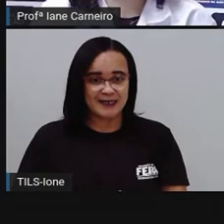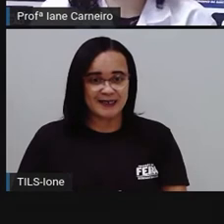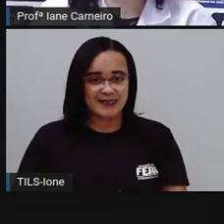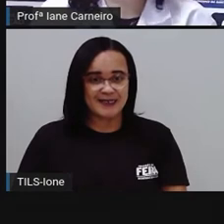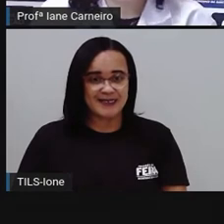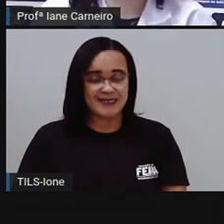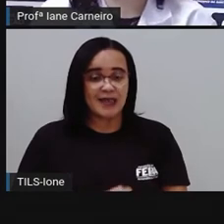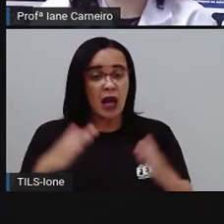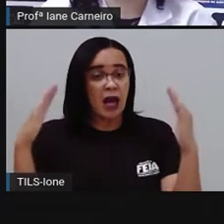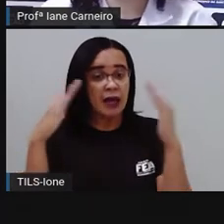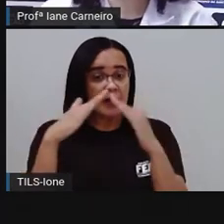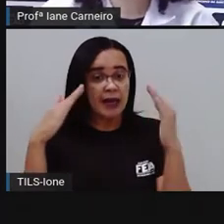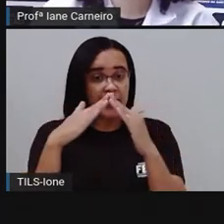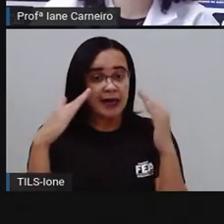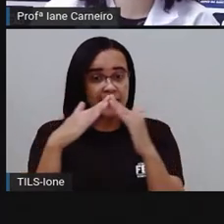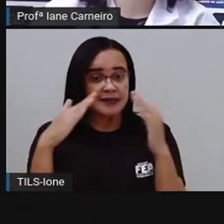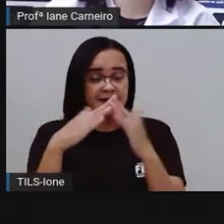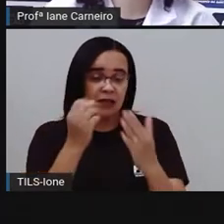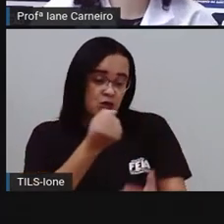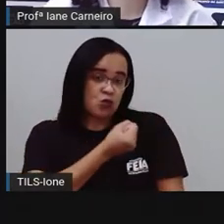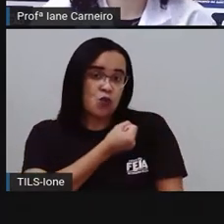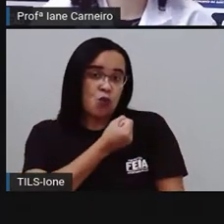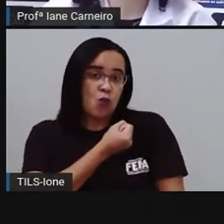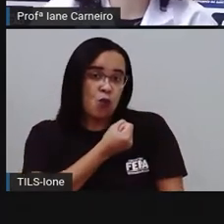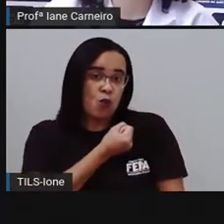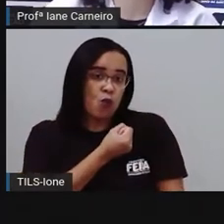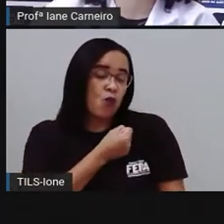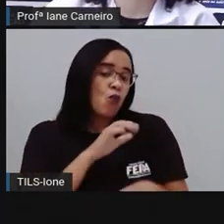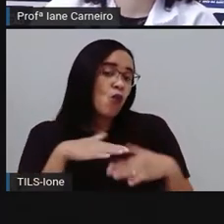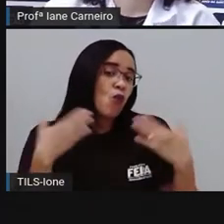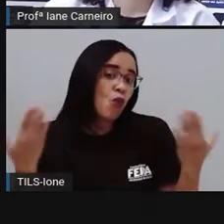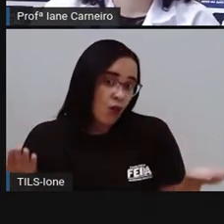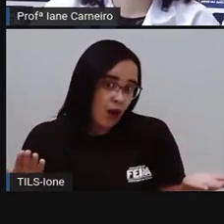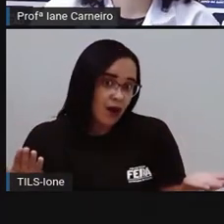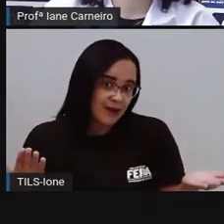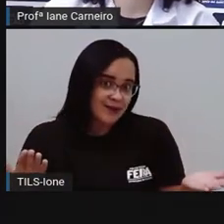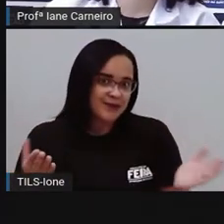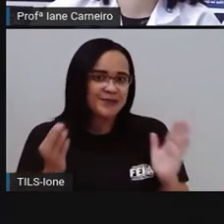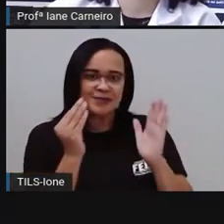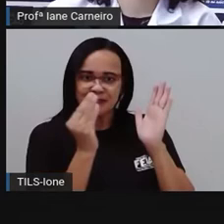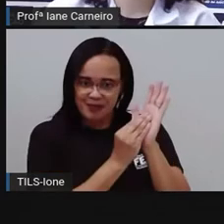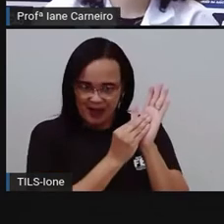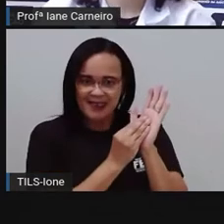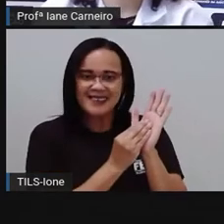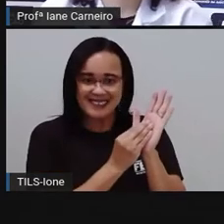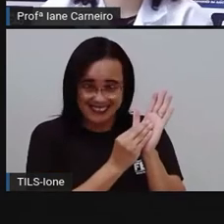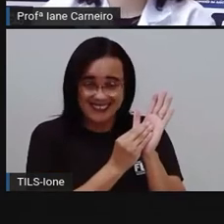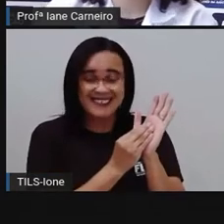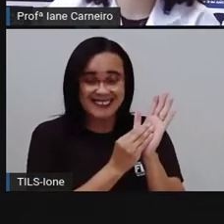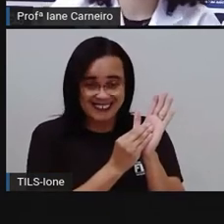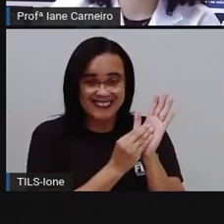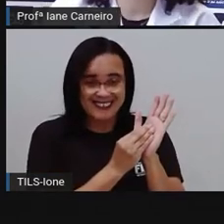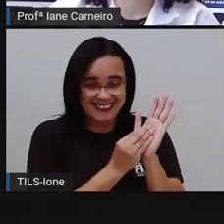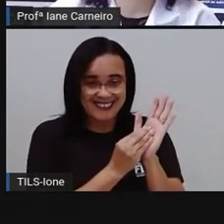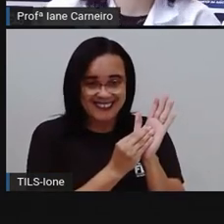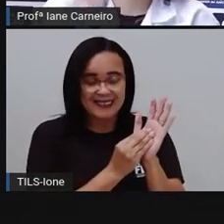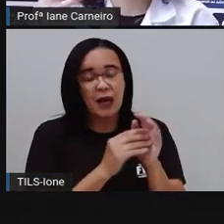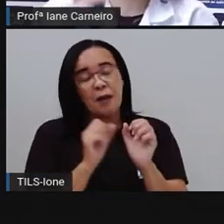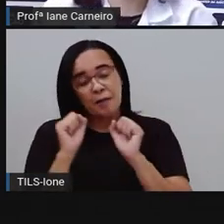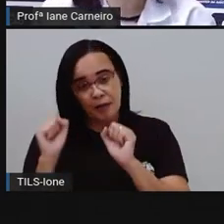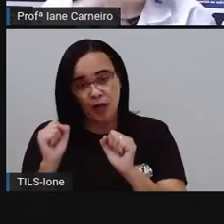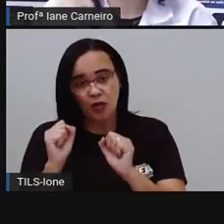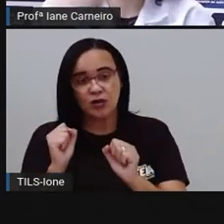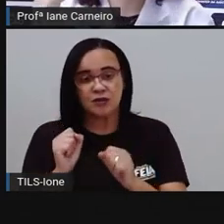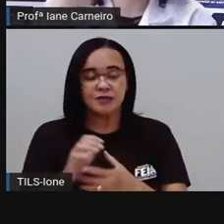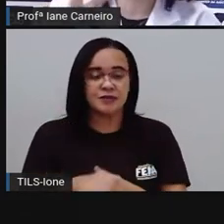número da casa, né? Então, é importante saber o número da casa. Tem casas que são... Por exemplo, minha casa tem...